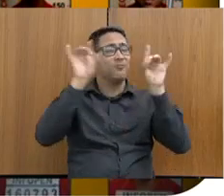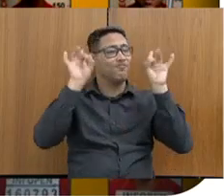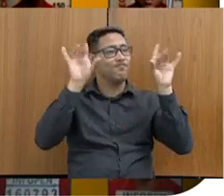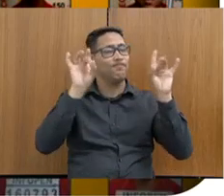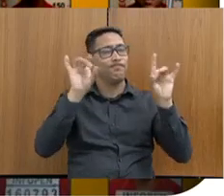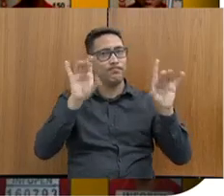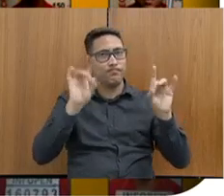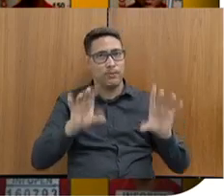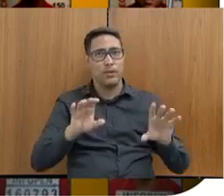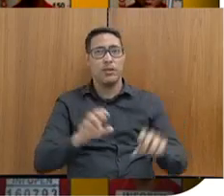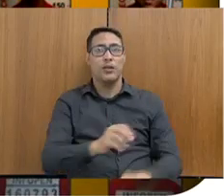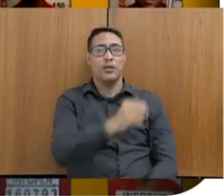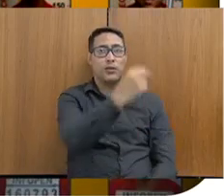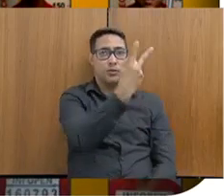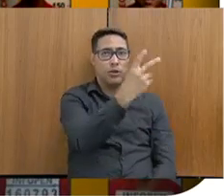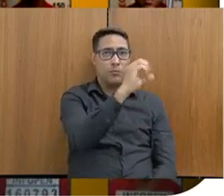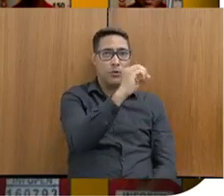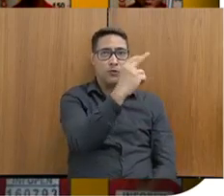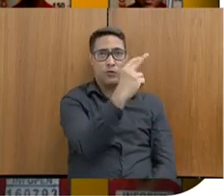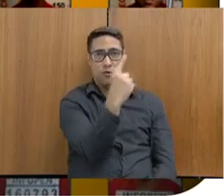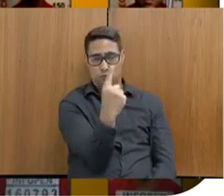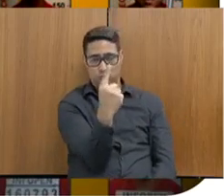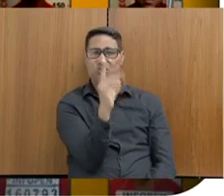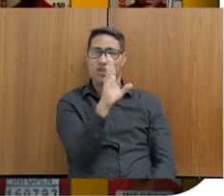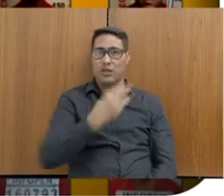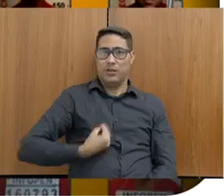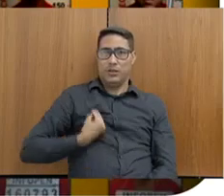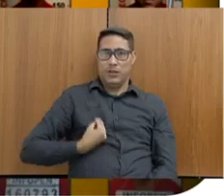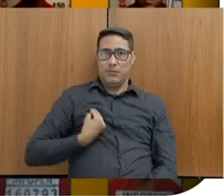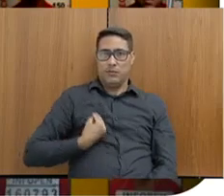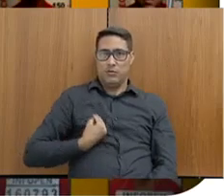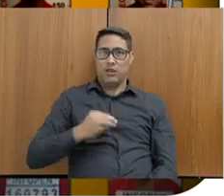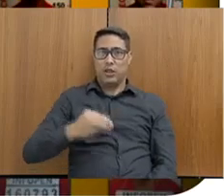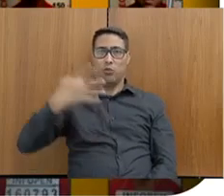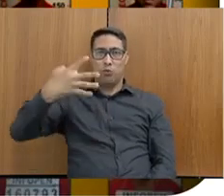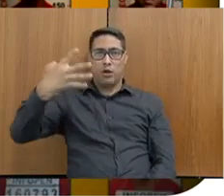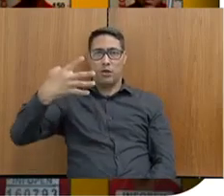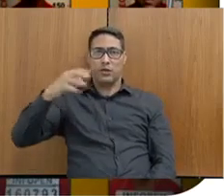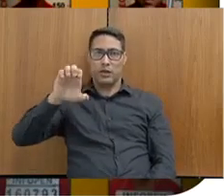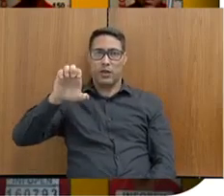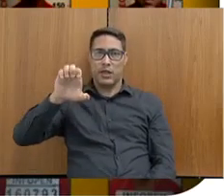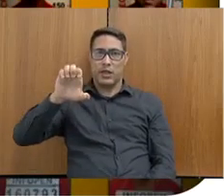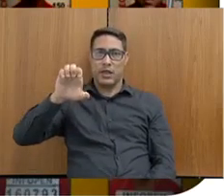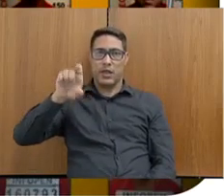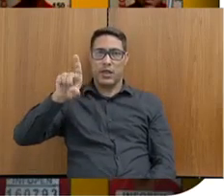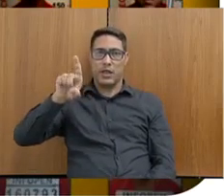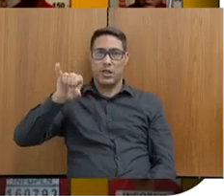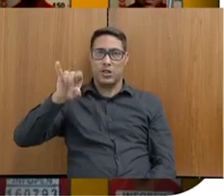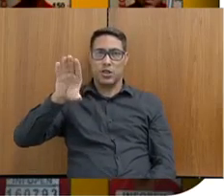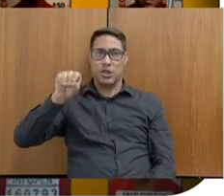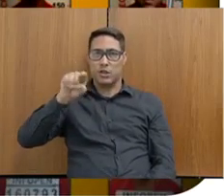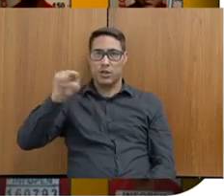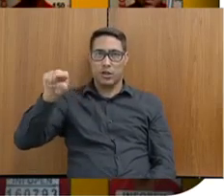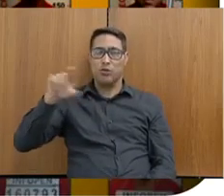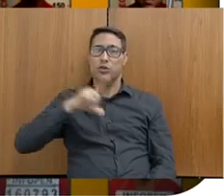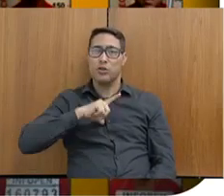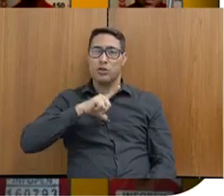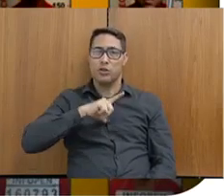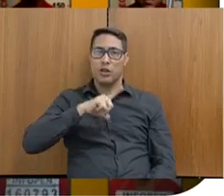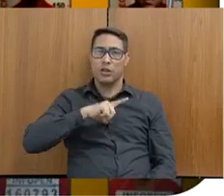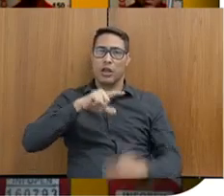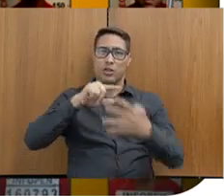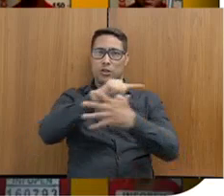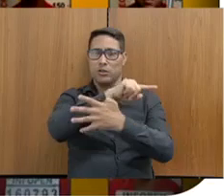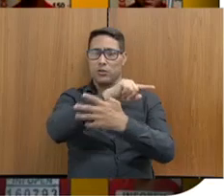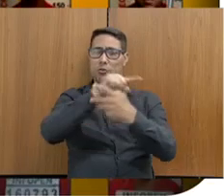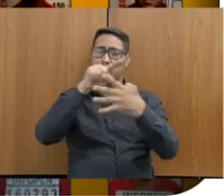2021, ele que ele vigora, já é a sua quarta edição, e 14 alvos, já considerados prioritários, para